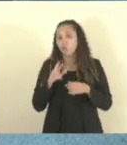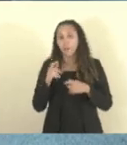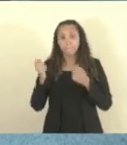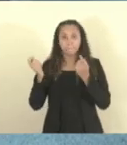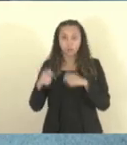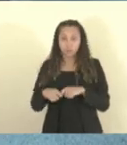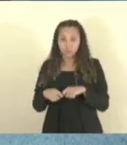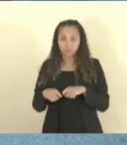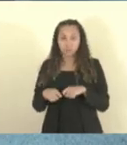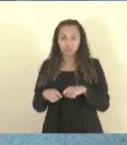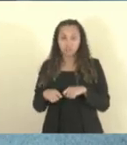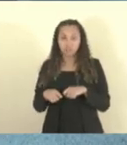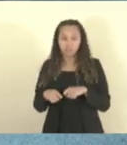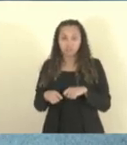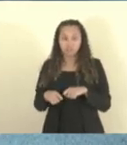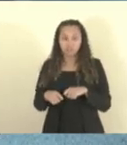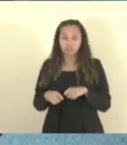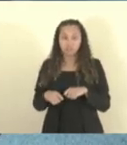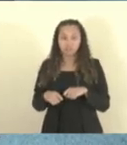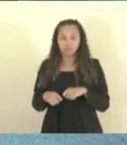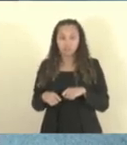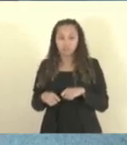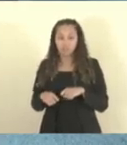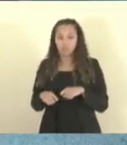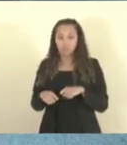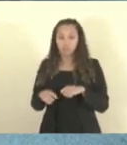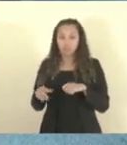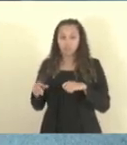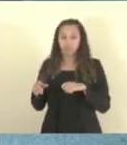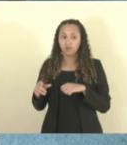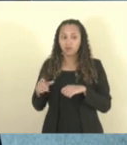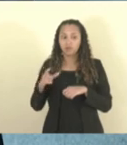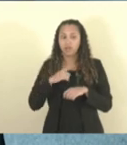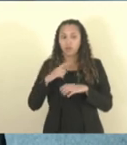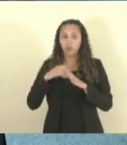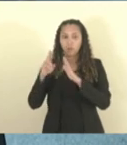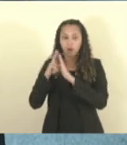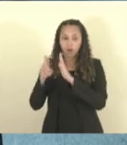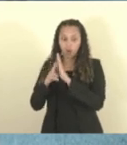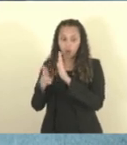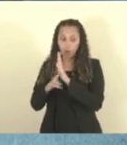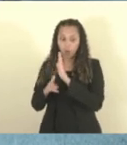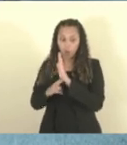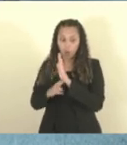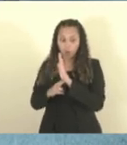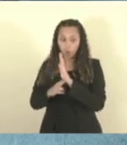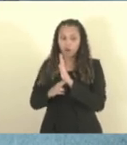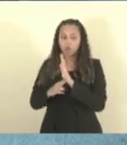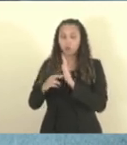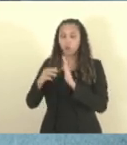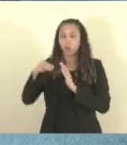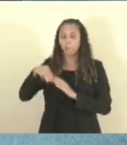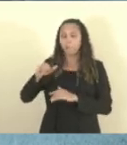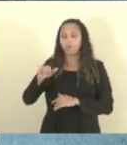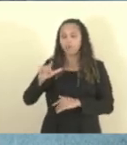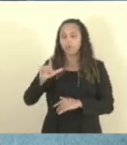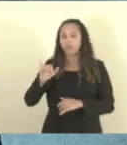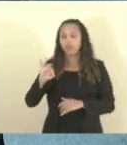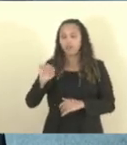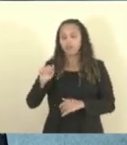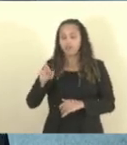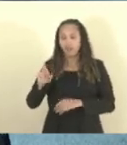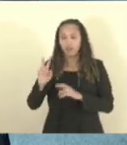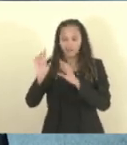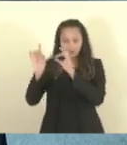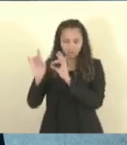norma que disciplina a atividade dos servidores civis. Existe uma norma que disciplina as atividades dos servidores militares específica. E